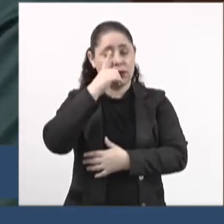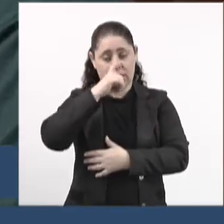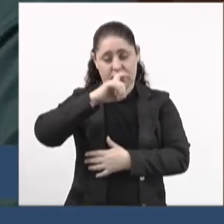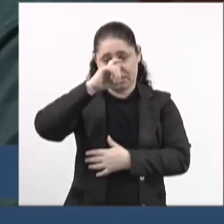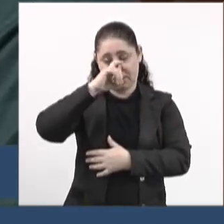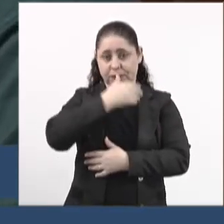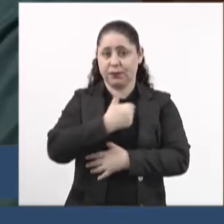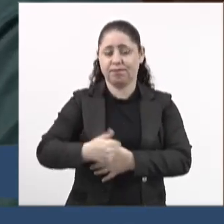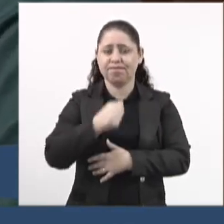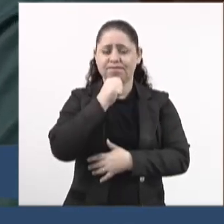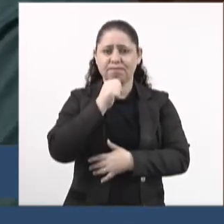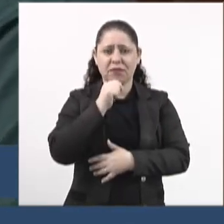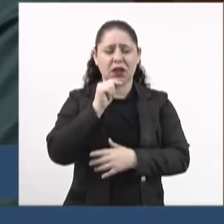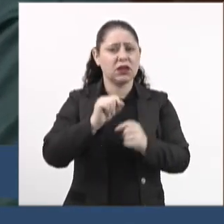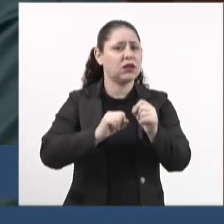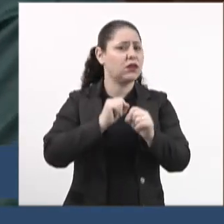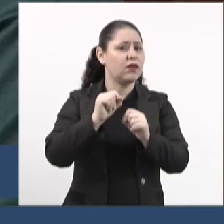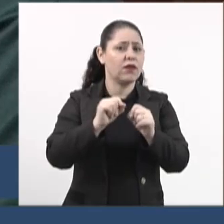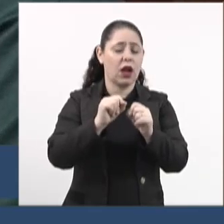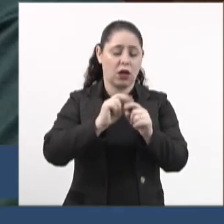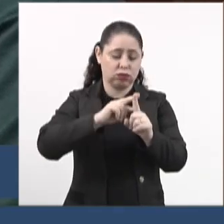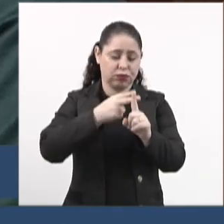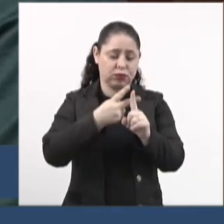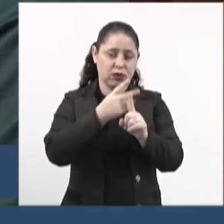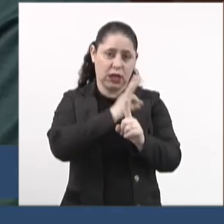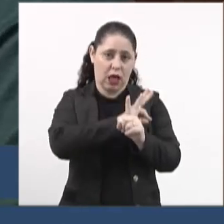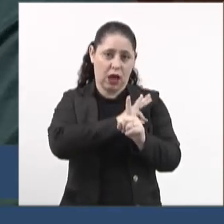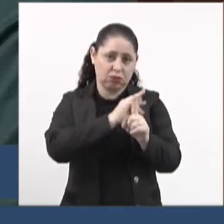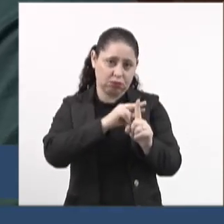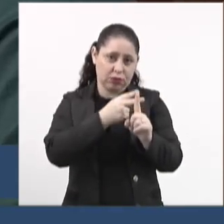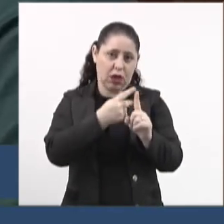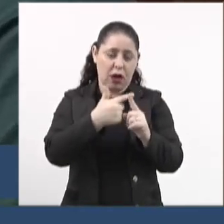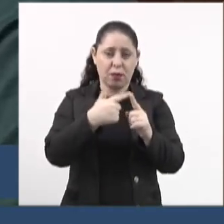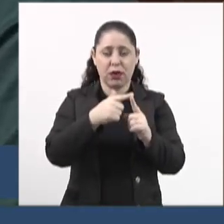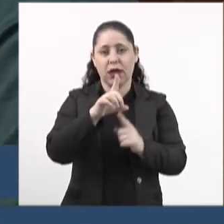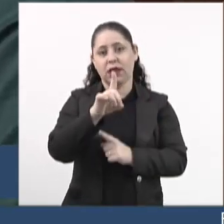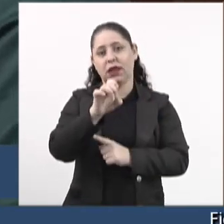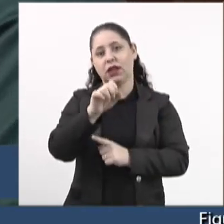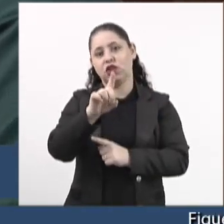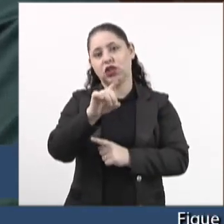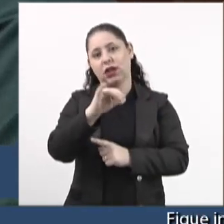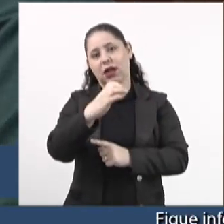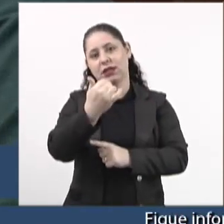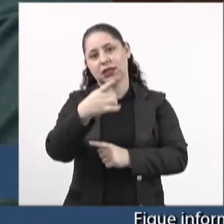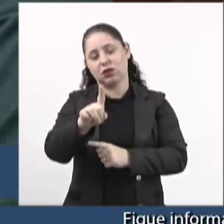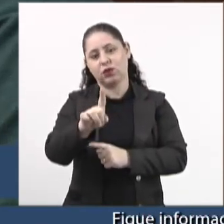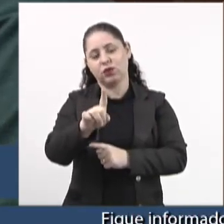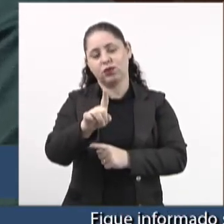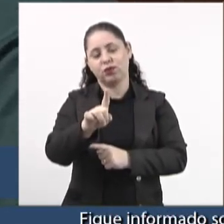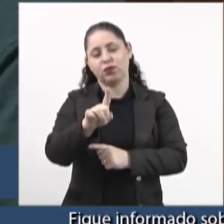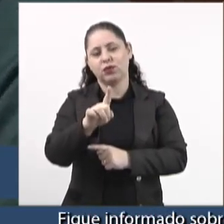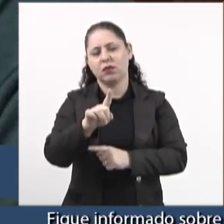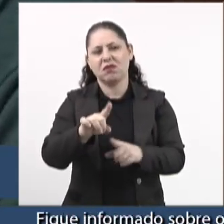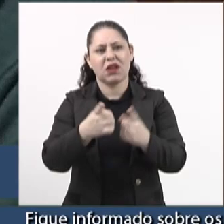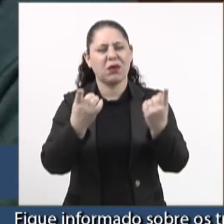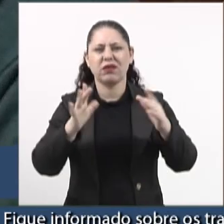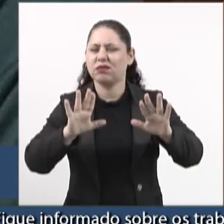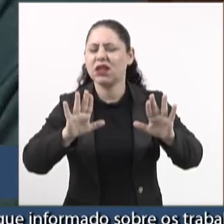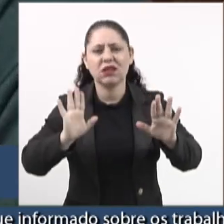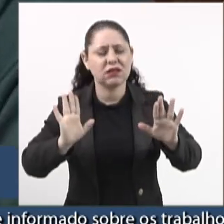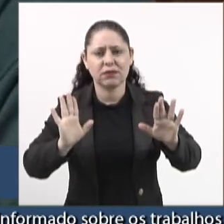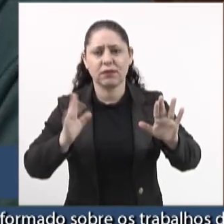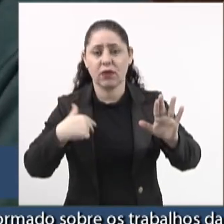governador, que diz que o nosso adicional de função é por dedicação exclusiva. Mas, espera aí,